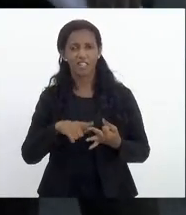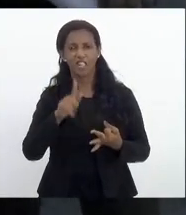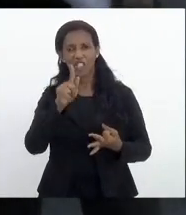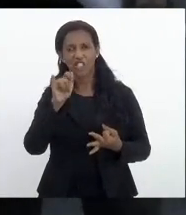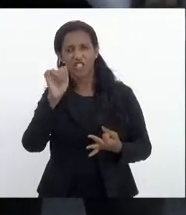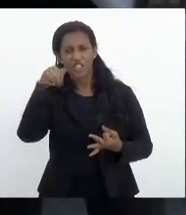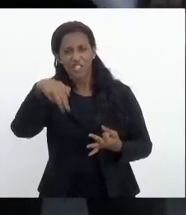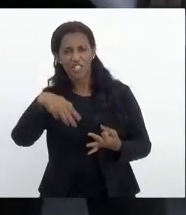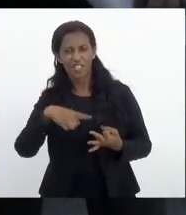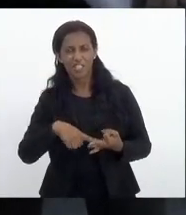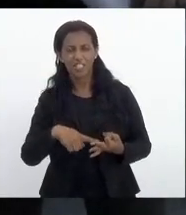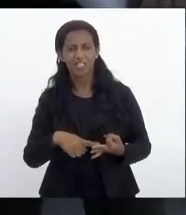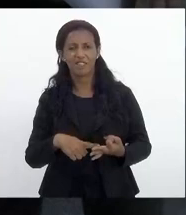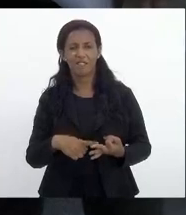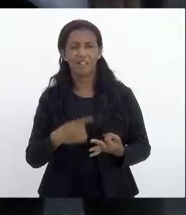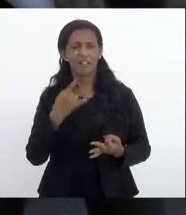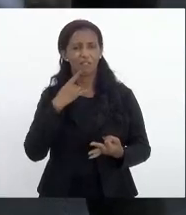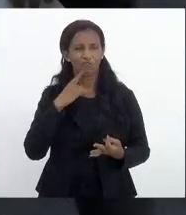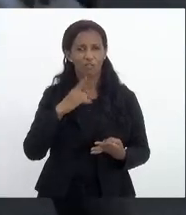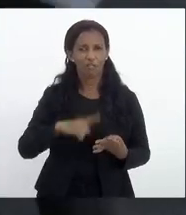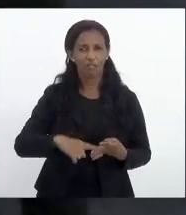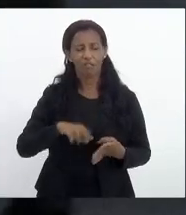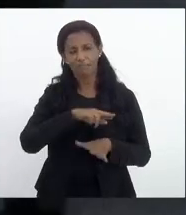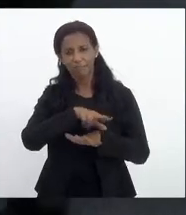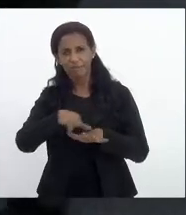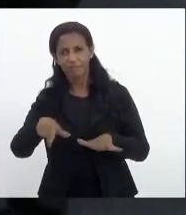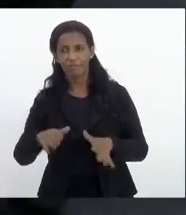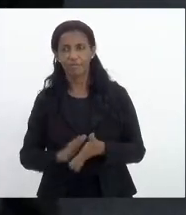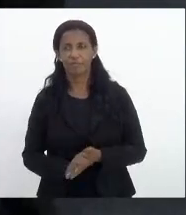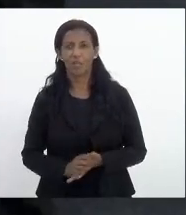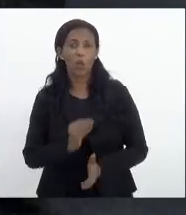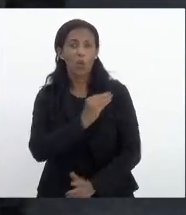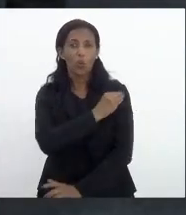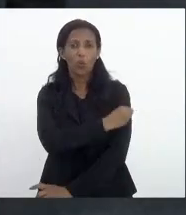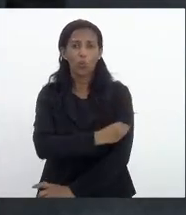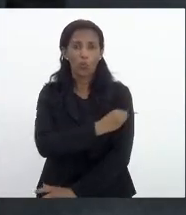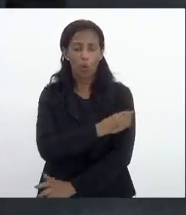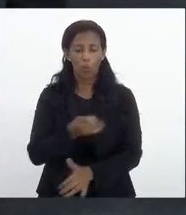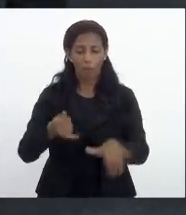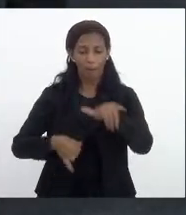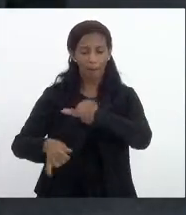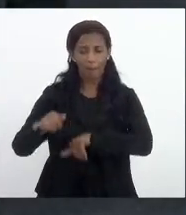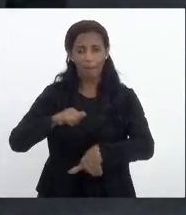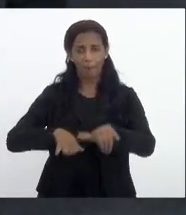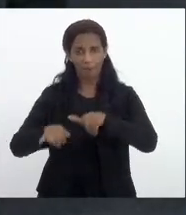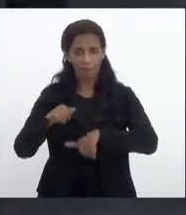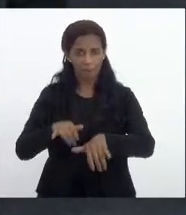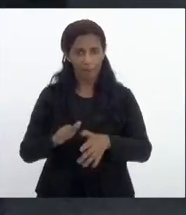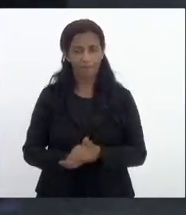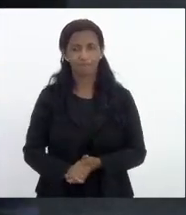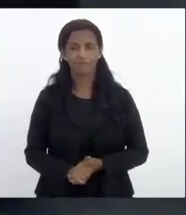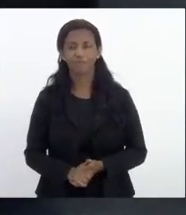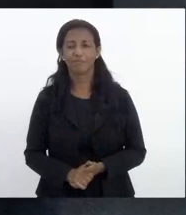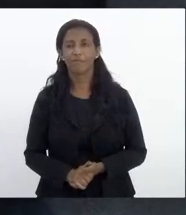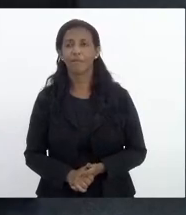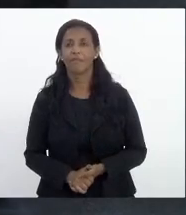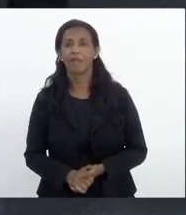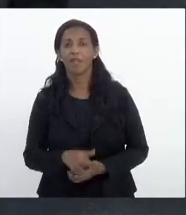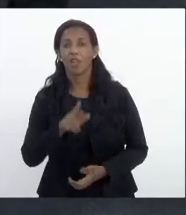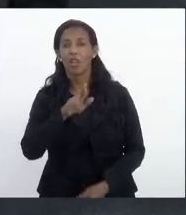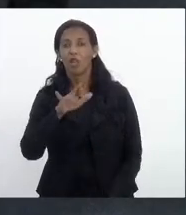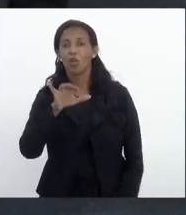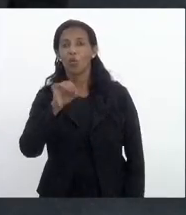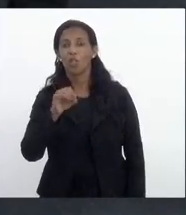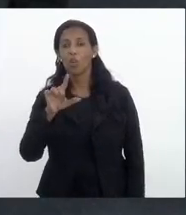aguardente enfim inclui as bebidas alcoólicas no no rio